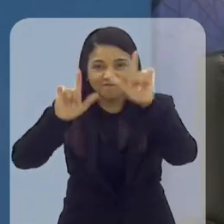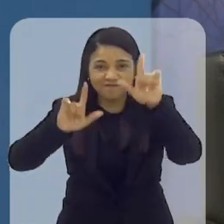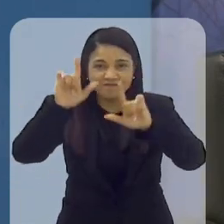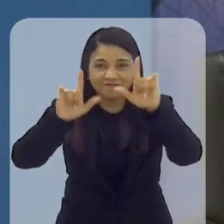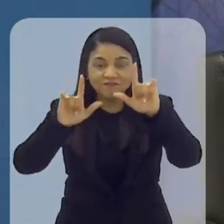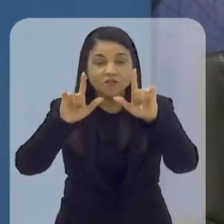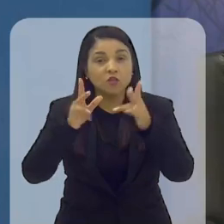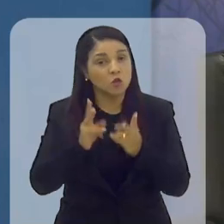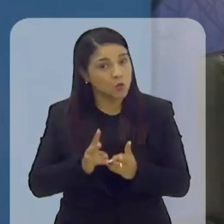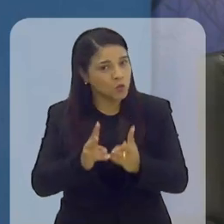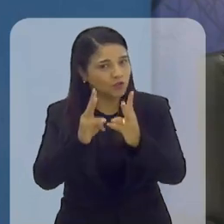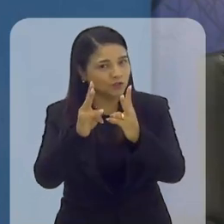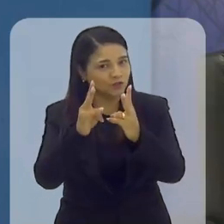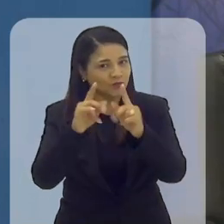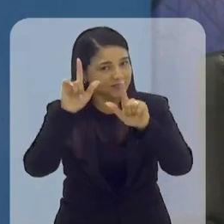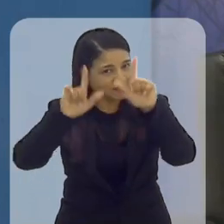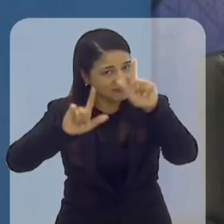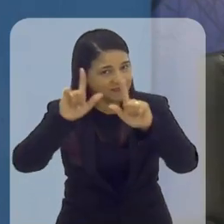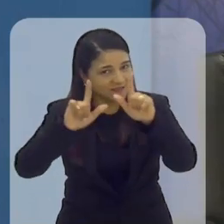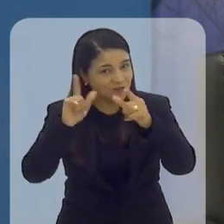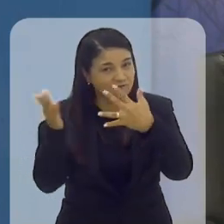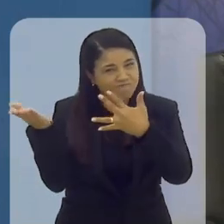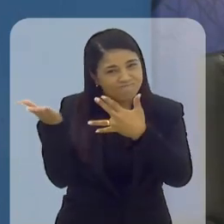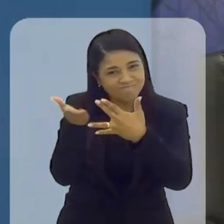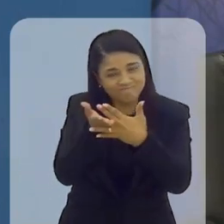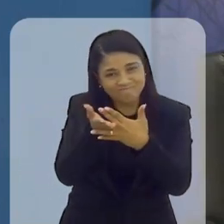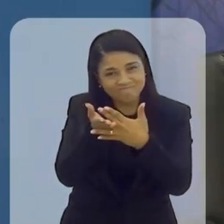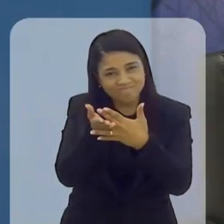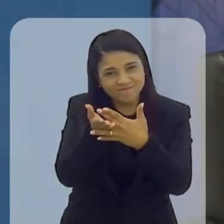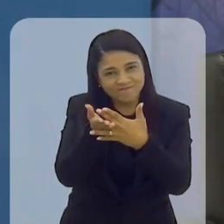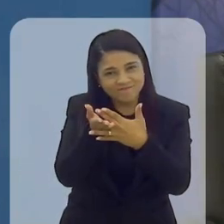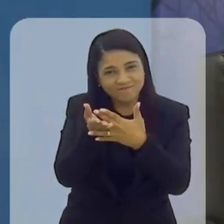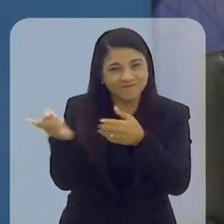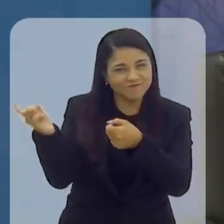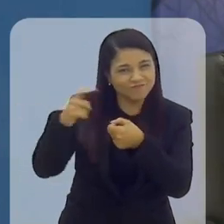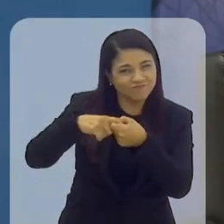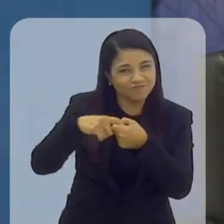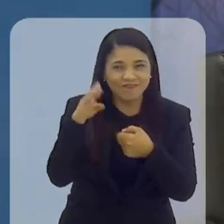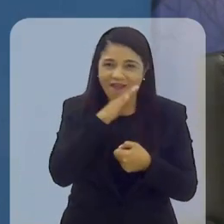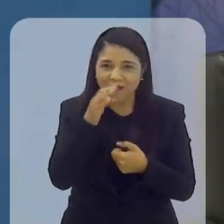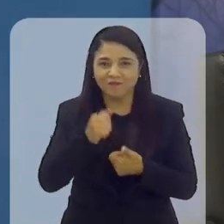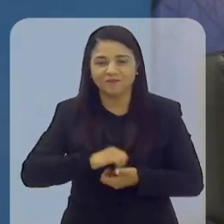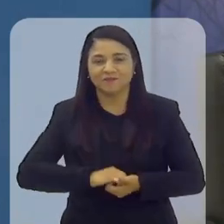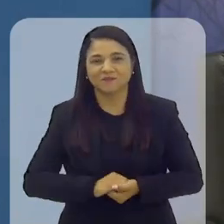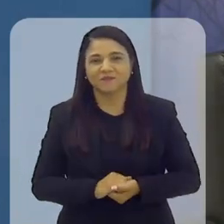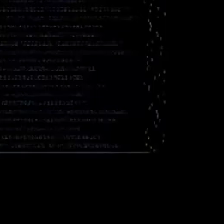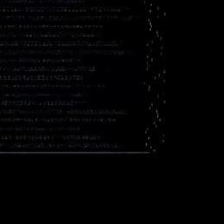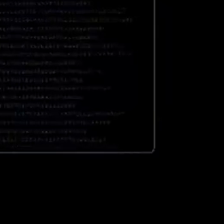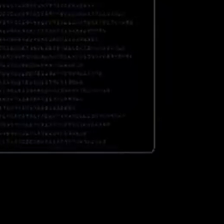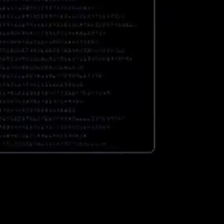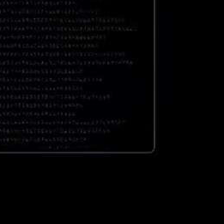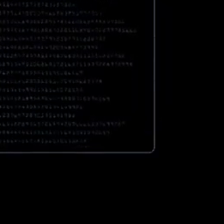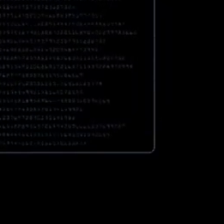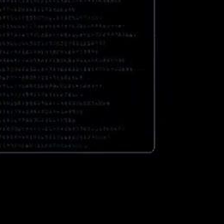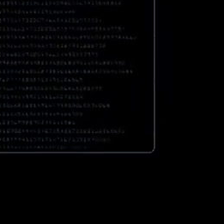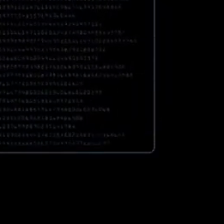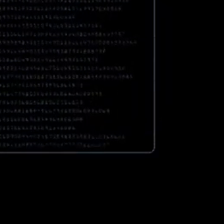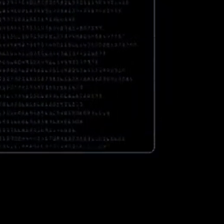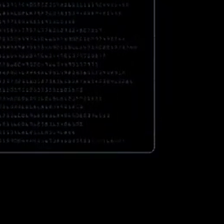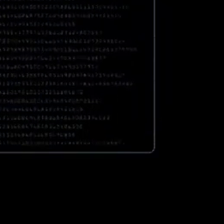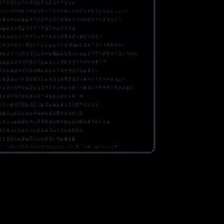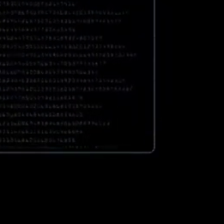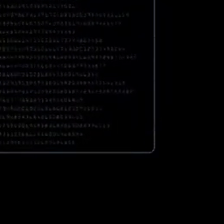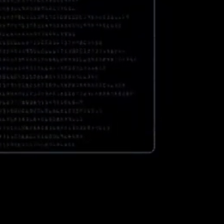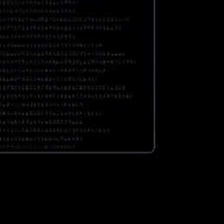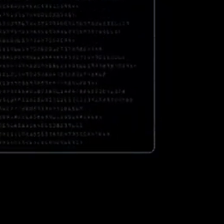assistindo, continue ligado na TV Alerje. A gente vai fazer um pequeno intervalo. Voltamos já, já. Tchau, tchau,